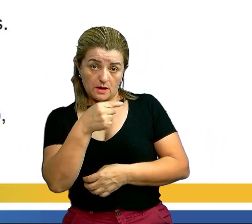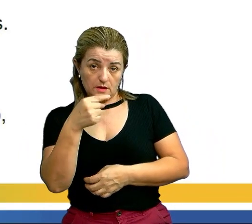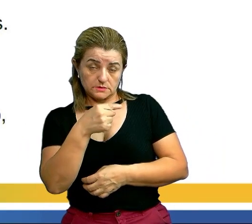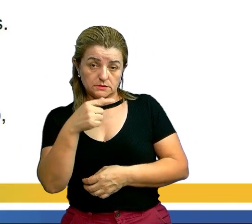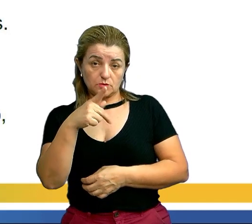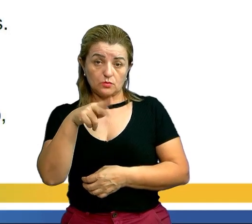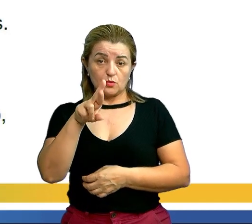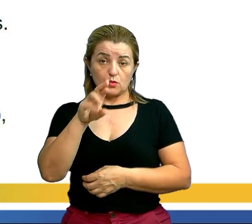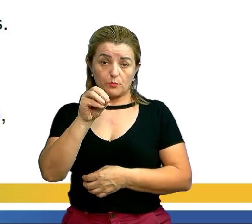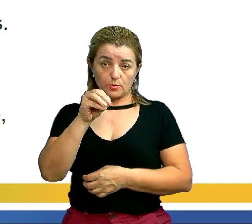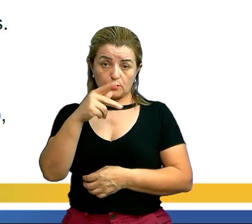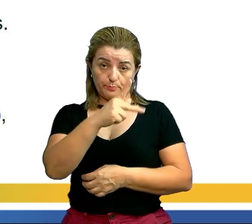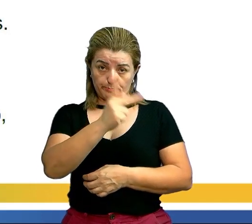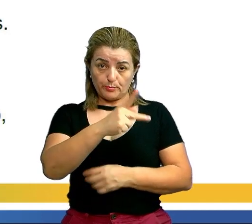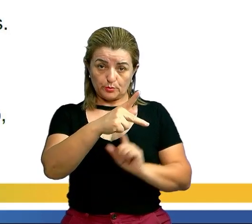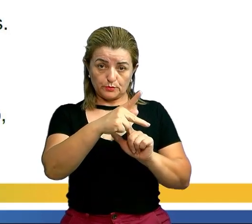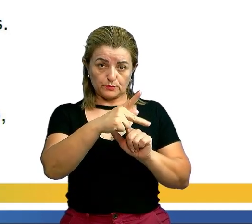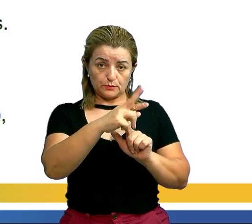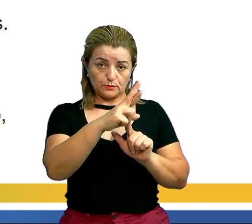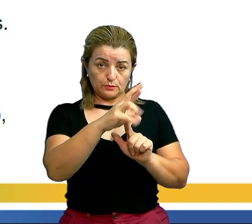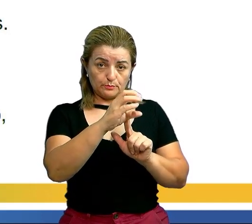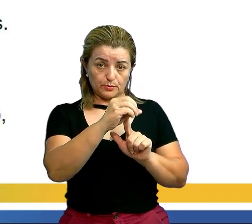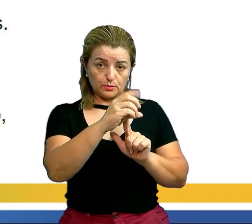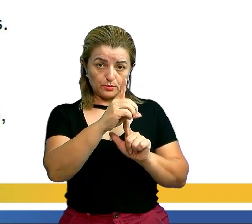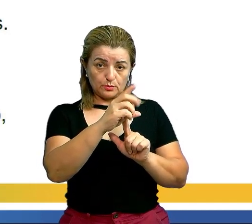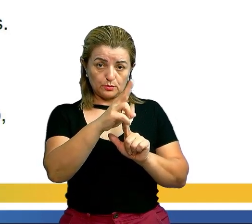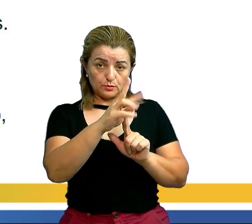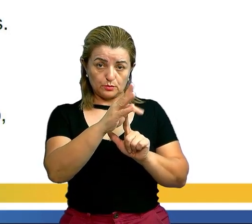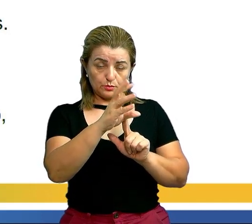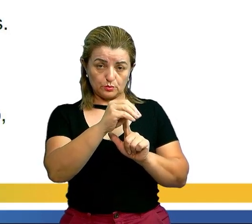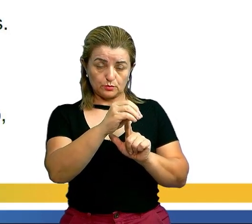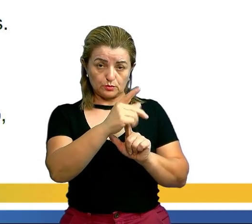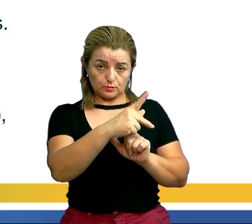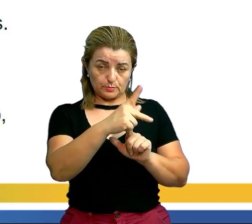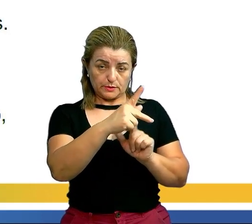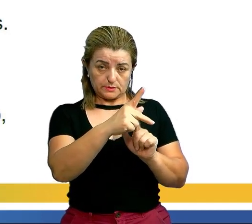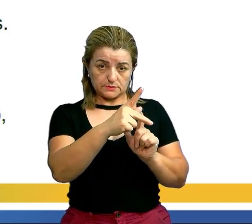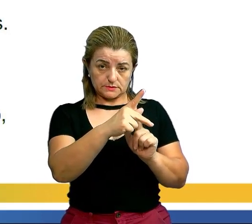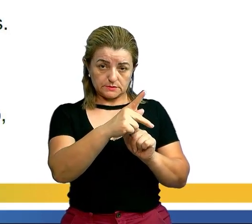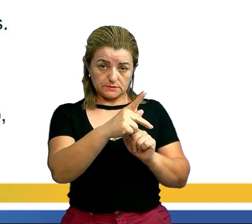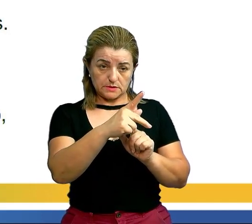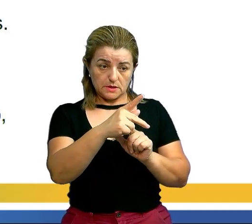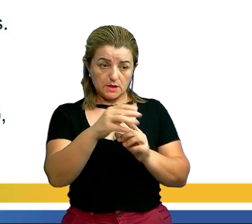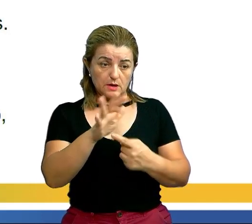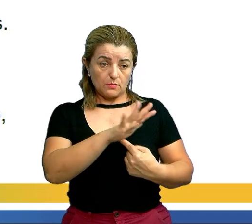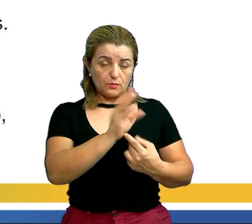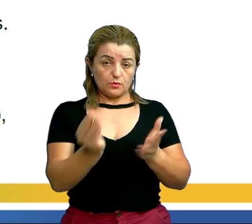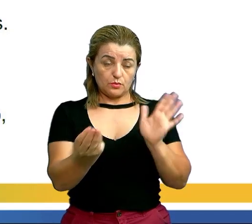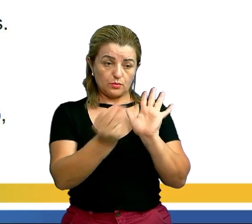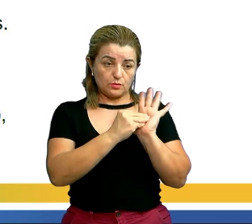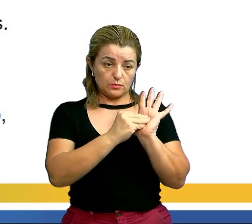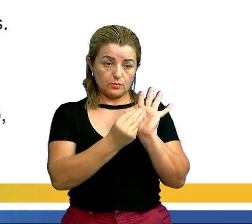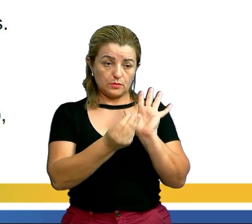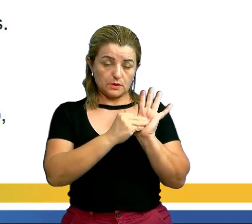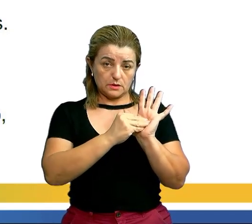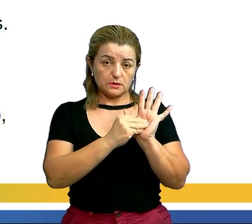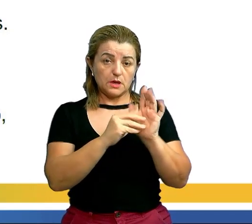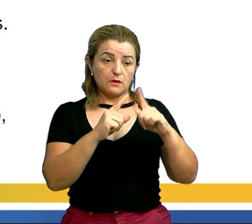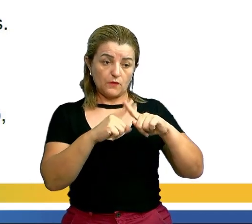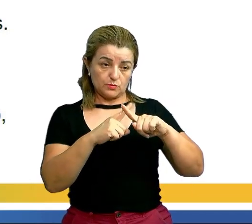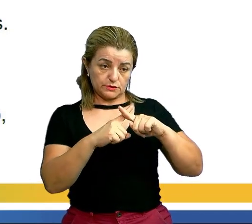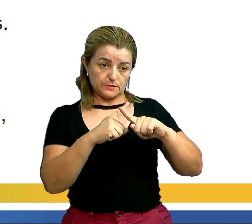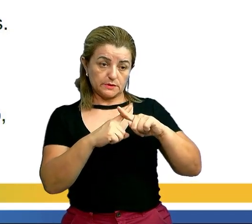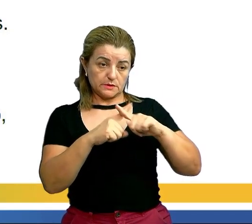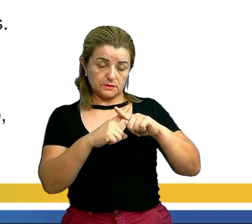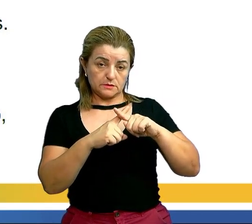produto igual a 2. Eu vou aplicar aqui a distributiva, multiplicar os elementos entre si. Vai multiplicando,